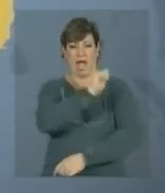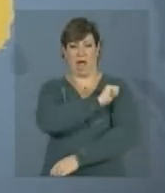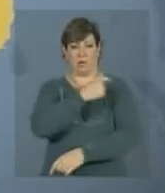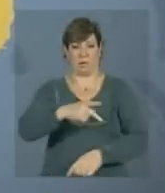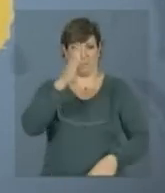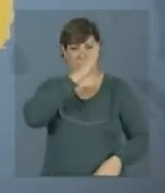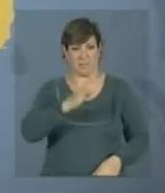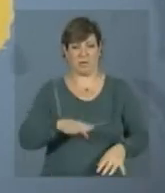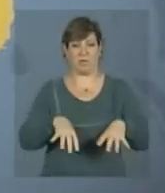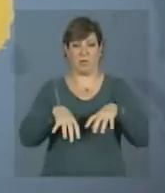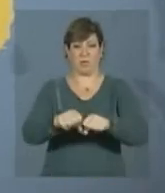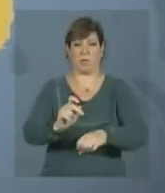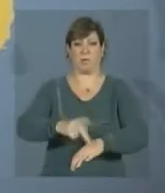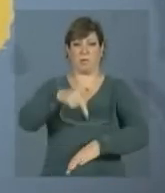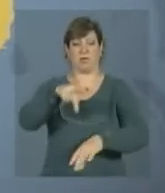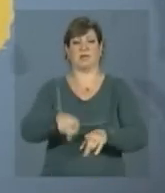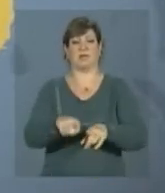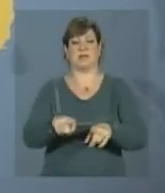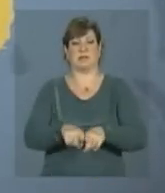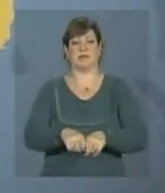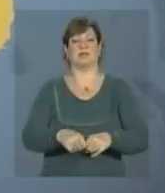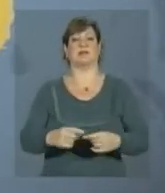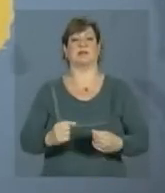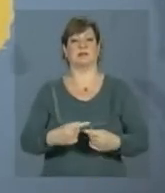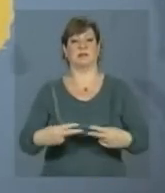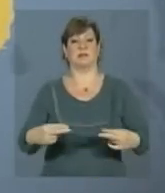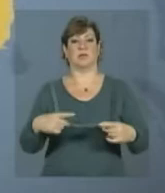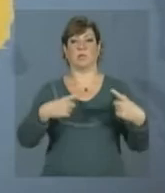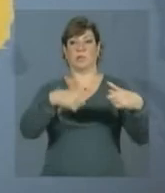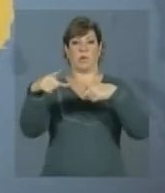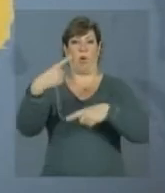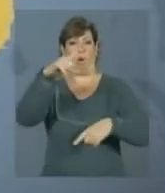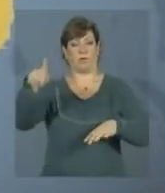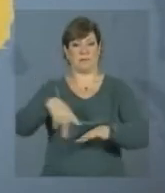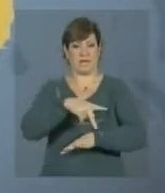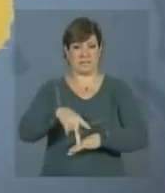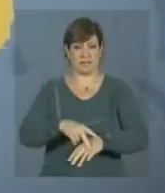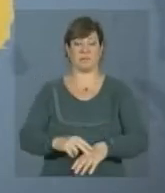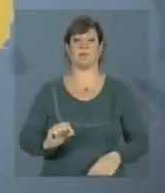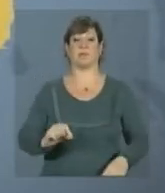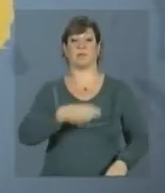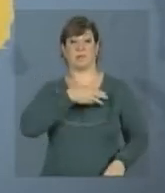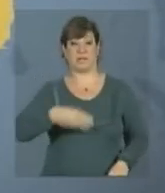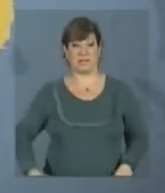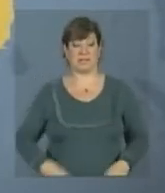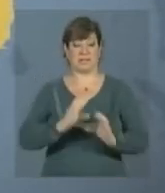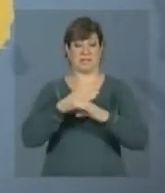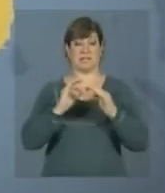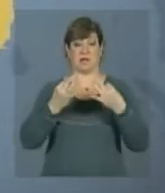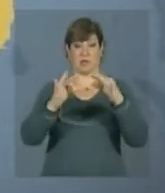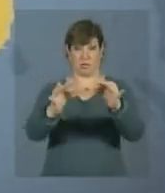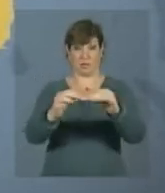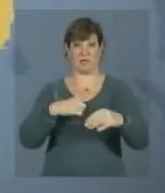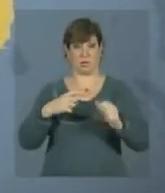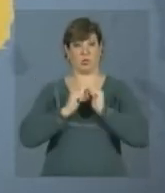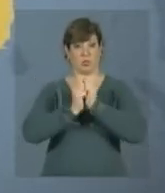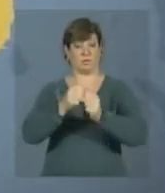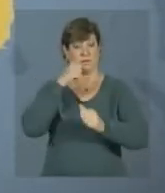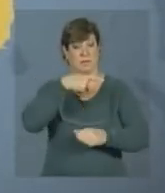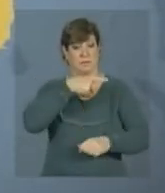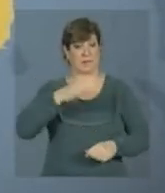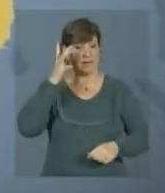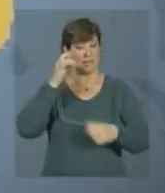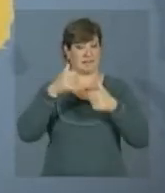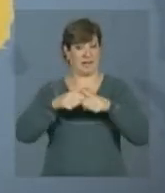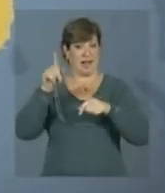graduação e pós-graduação em instituições internacionais. O ministro de Ciência e Tecnologia, Marco Antônio Raup, que acompanha a presidenta Dilma